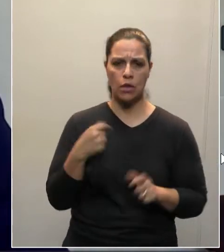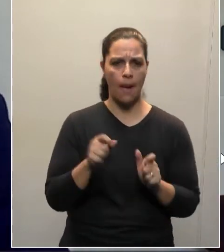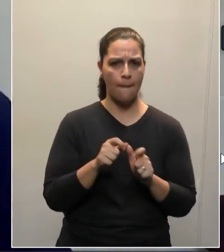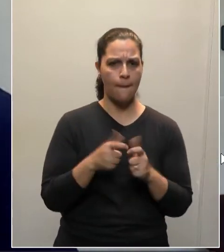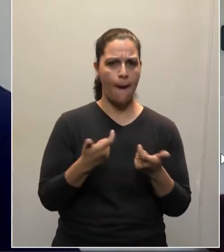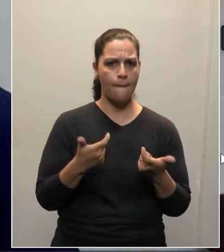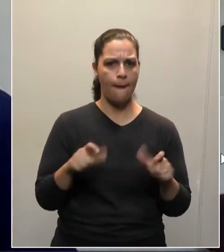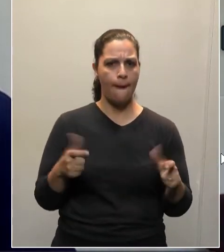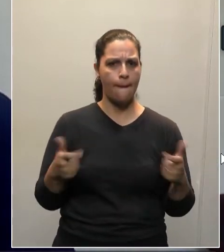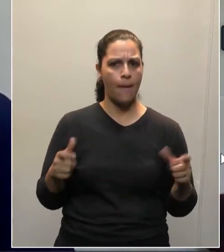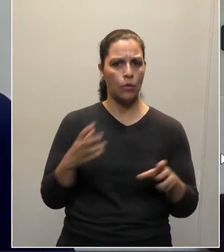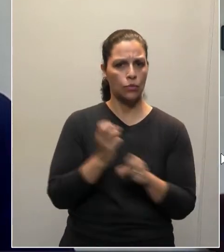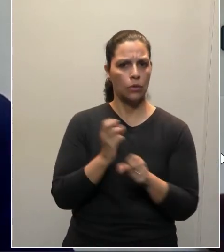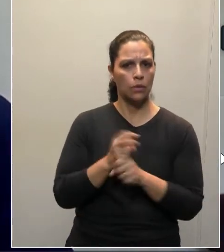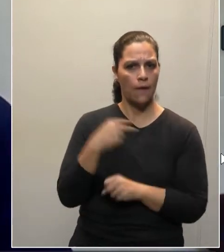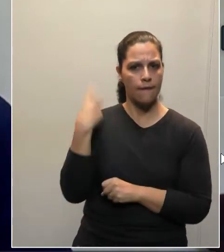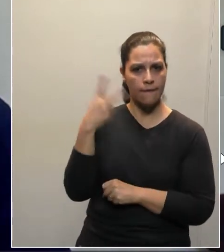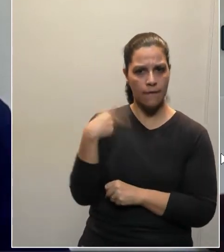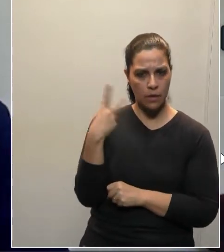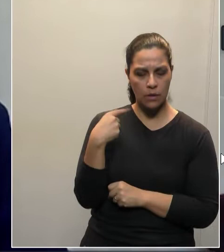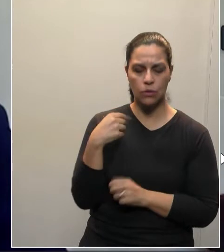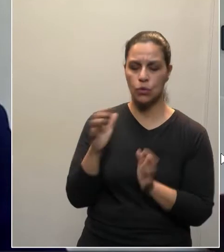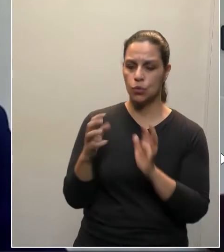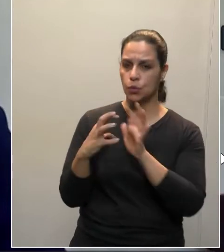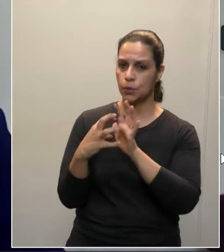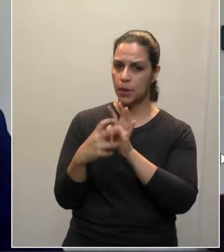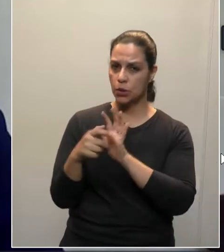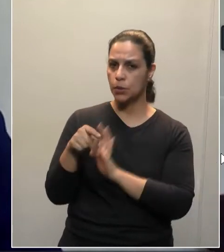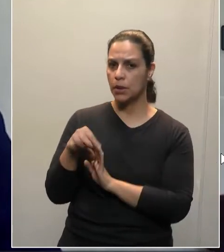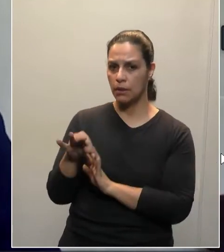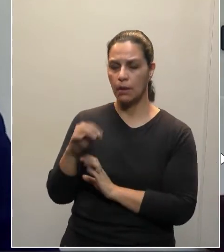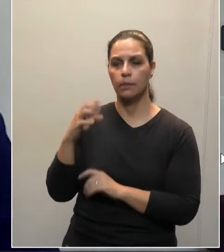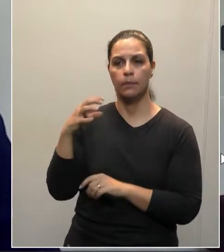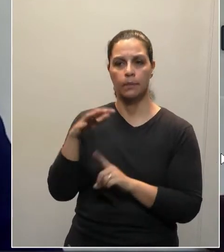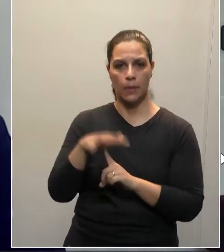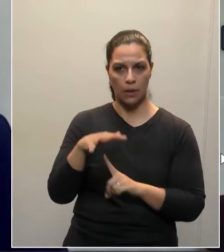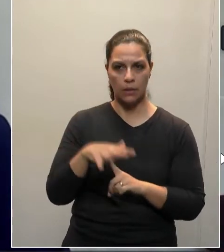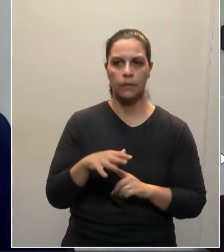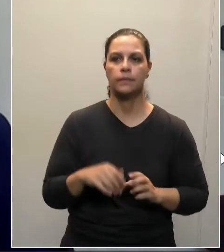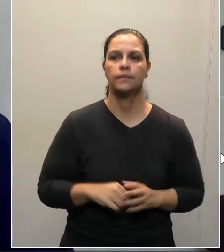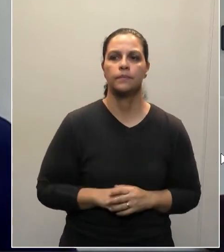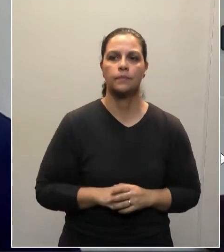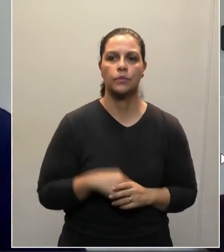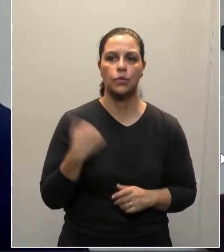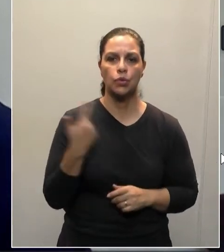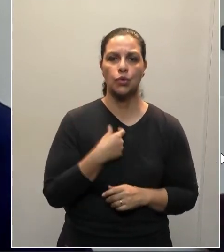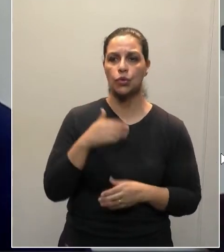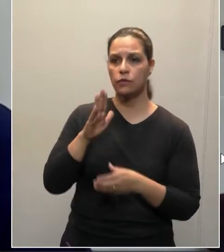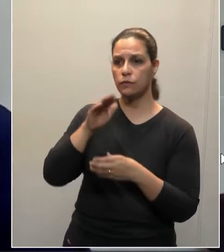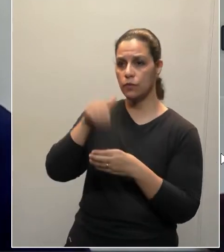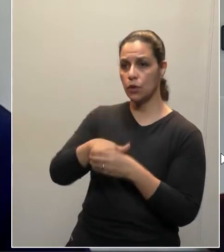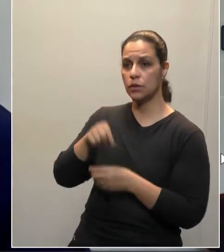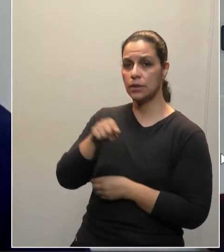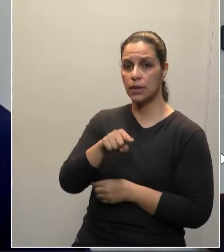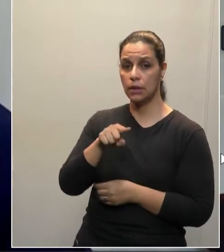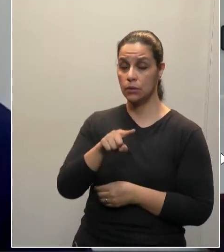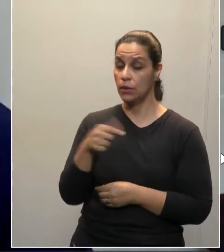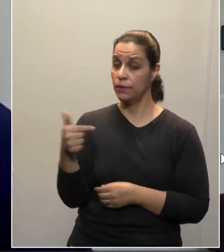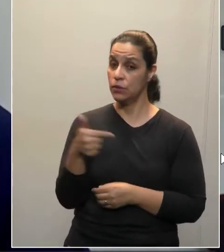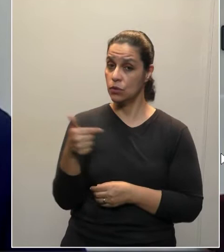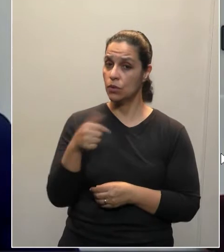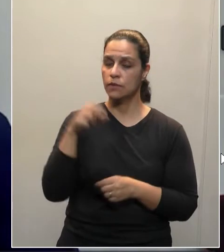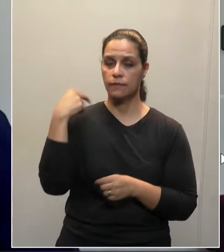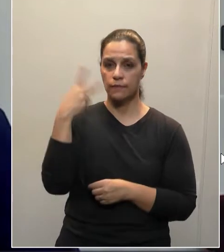do número de vereadores e vereadoras do nosso partido no Paraná. Elegemos 122 vereadores e